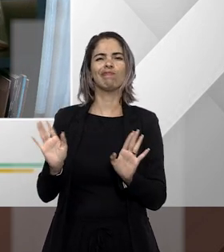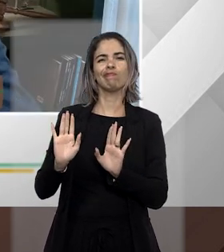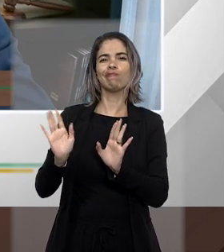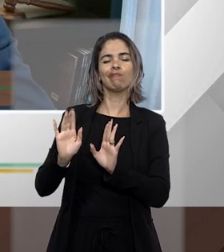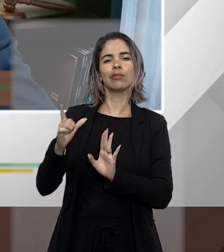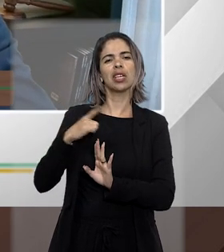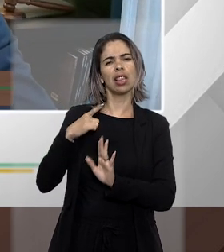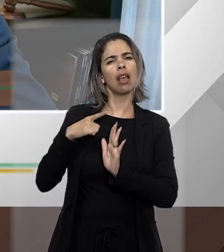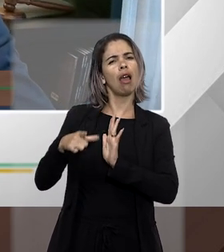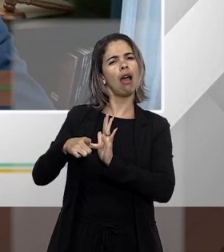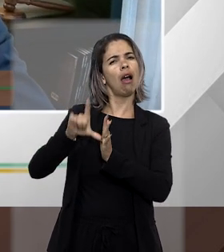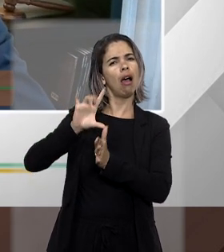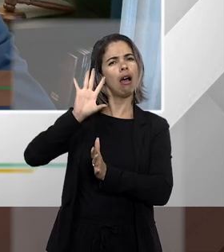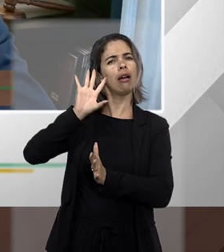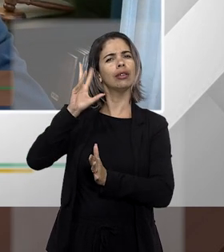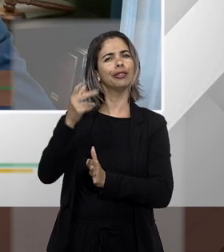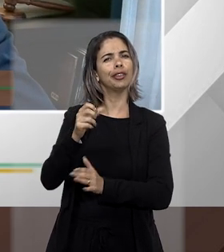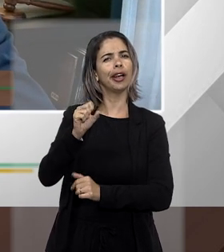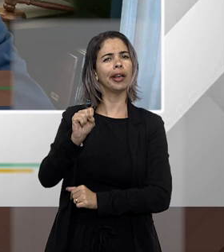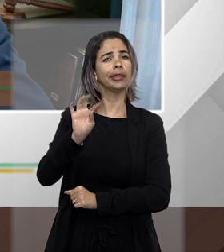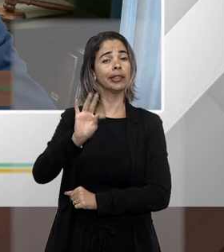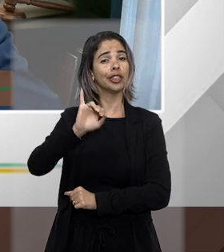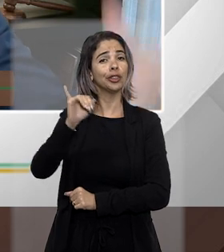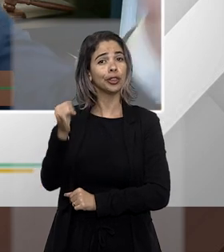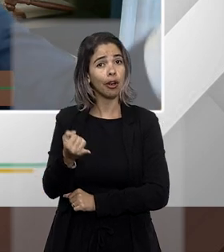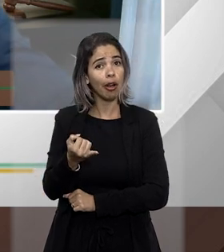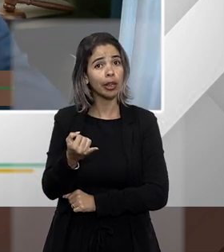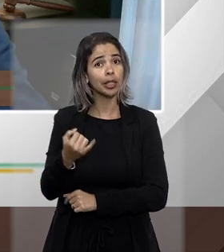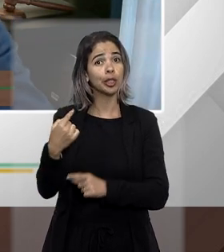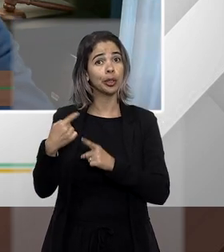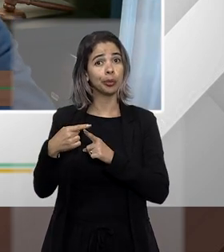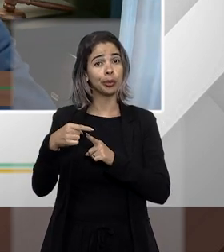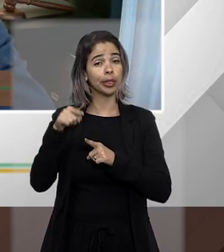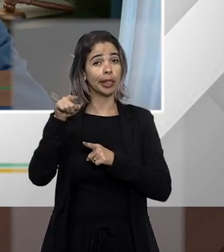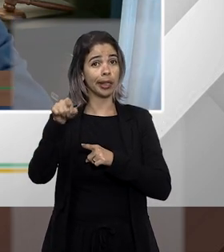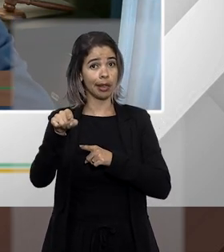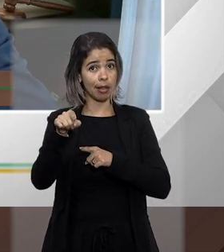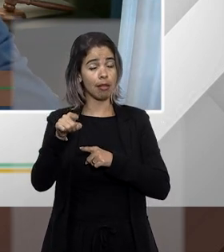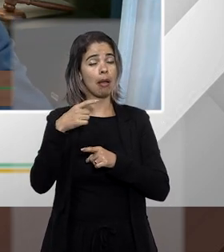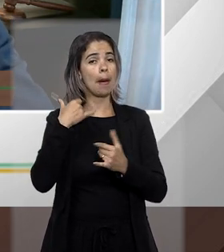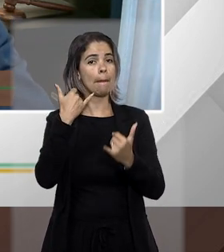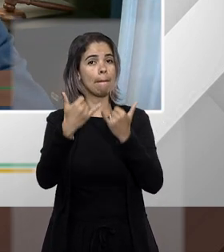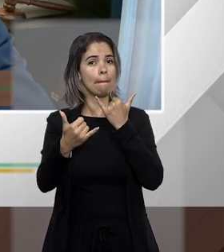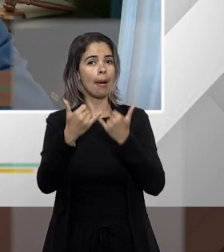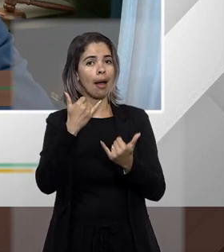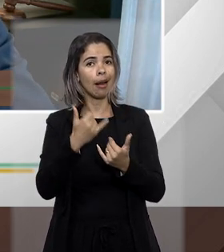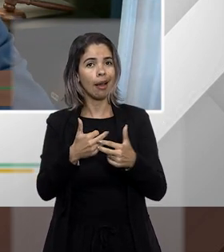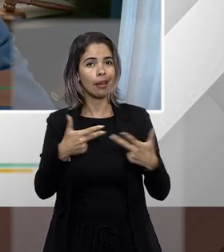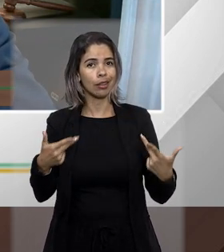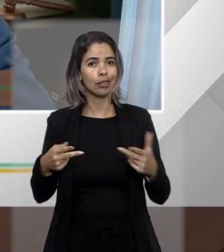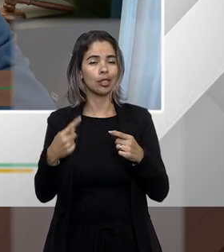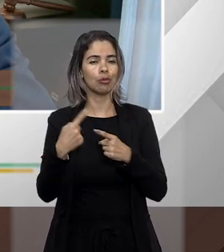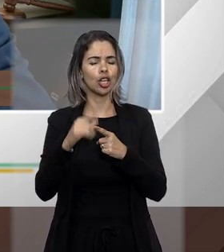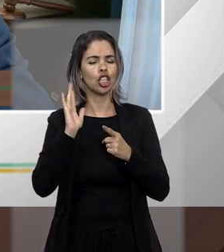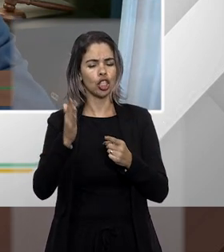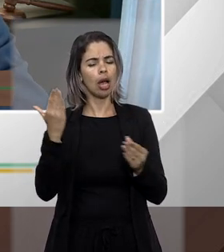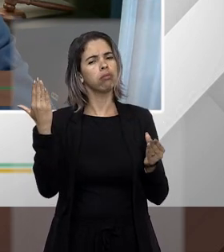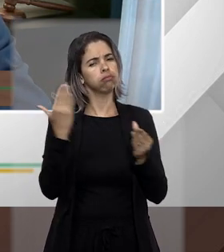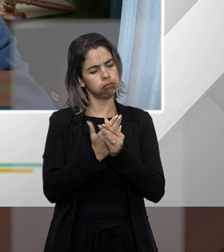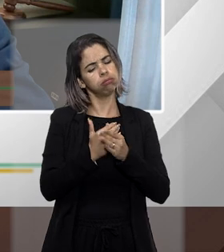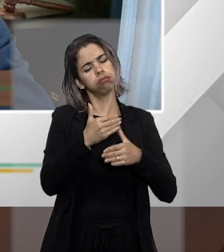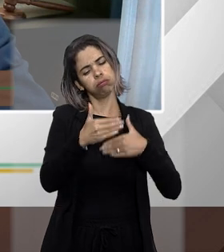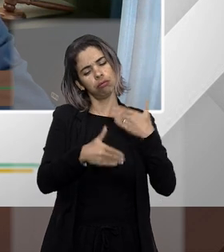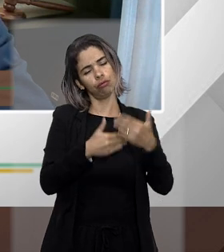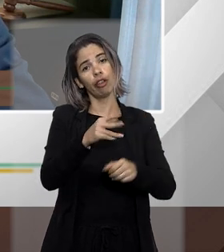primeiro que isso daí poderia configurar até uma dispendência porque a causa já está sendo julgada vai ser julgada em recurso especial e